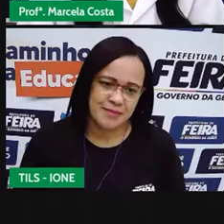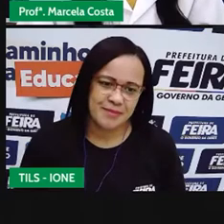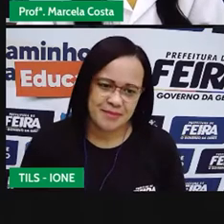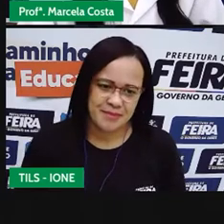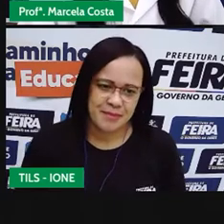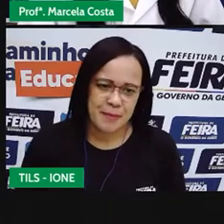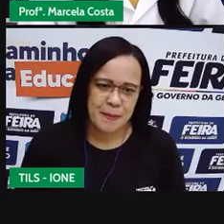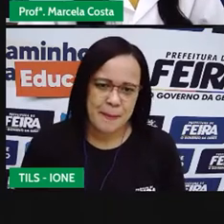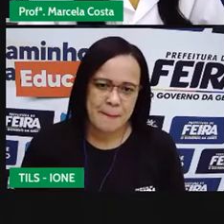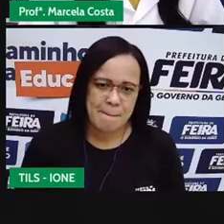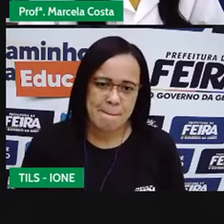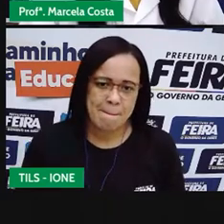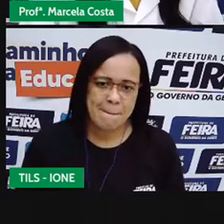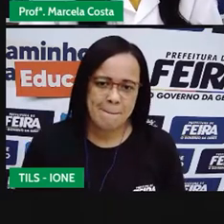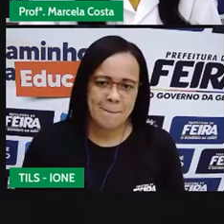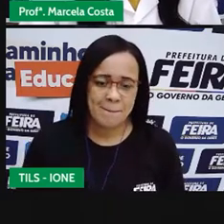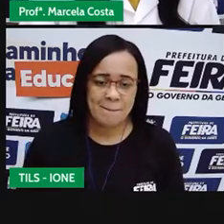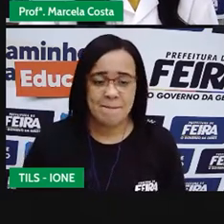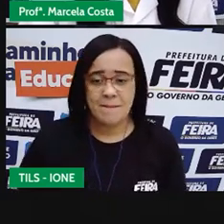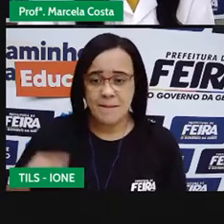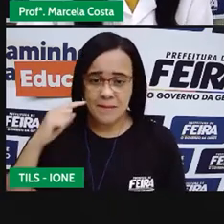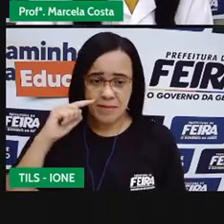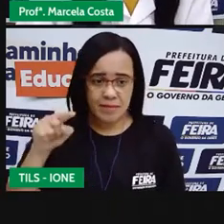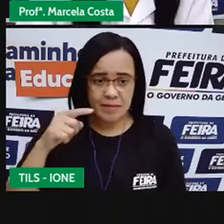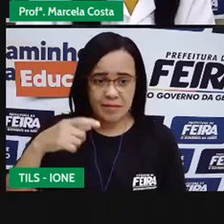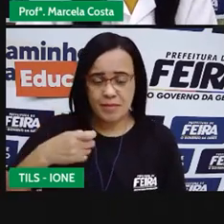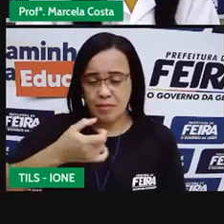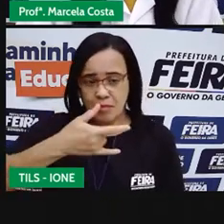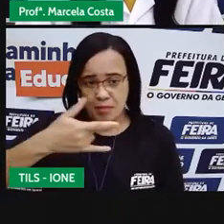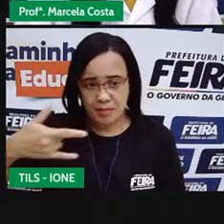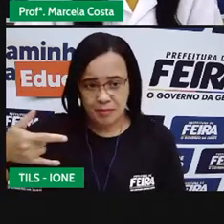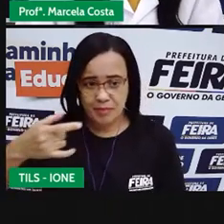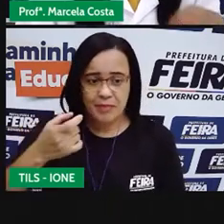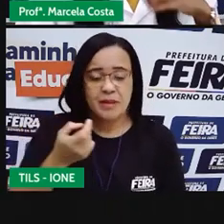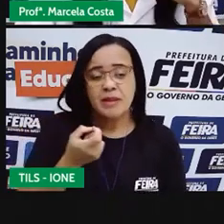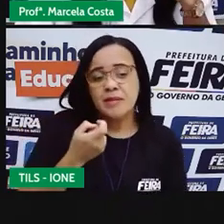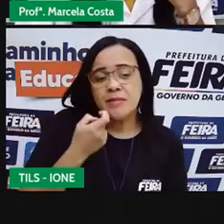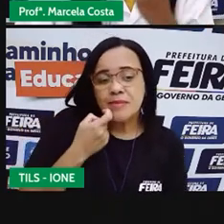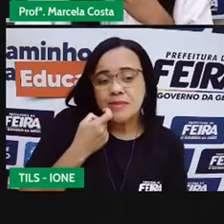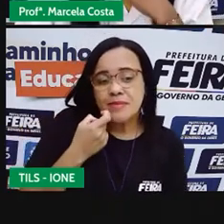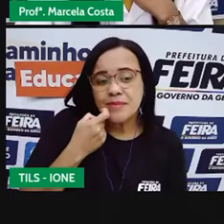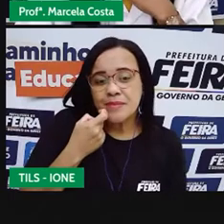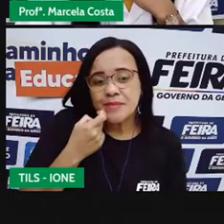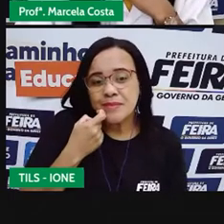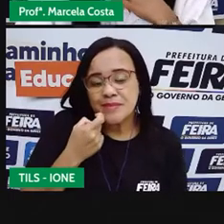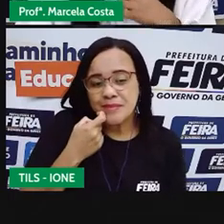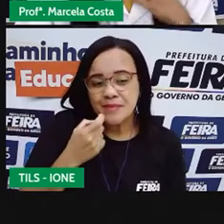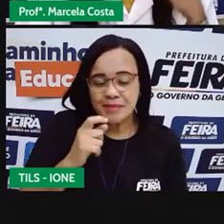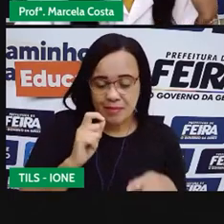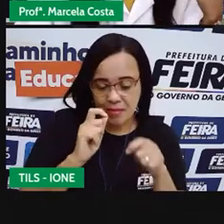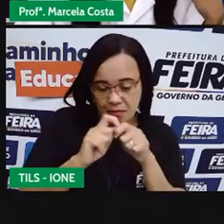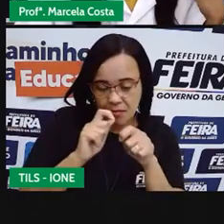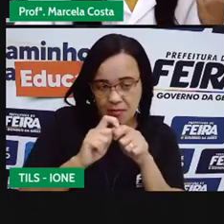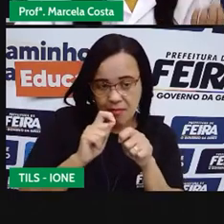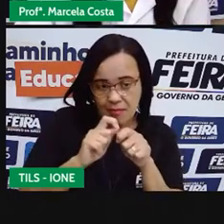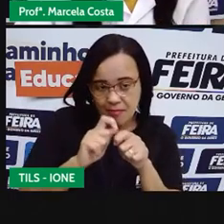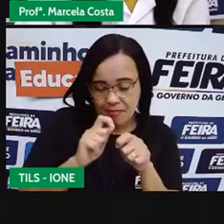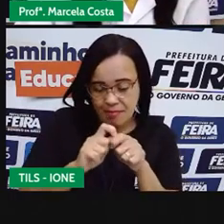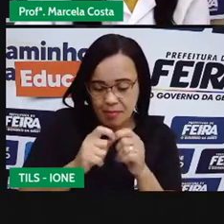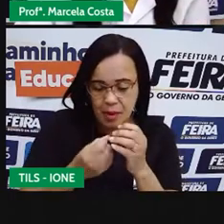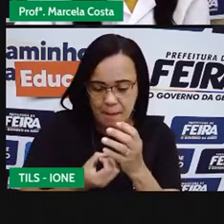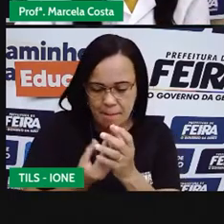Os peixinhos de brinquedo, eles podem ser feitos com materiais